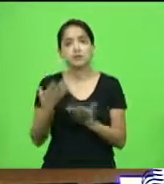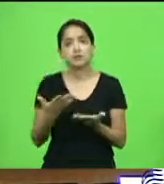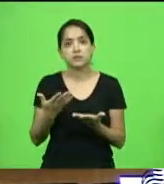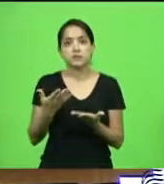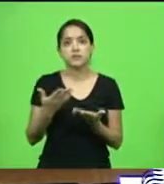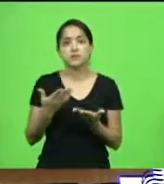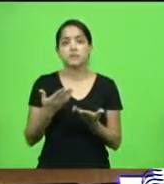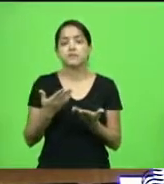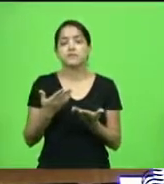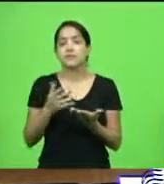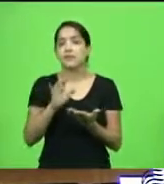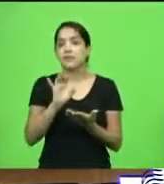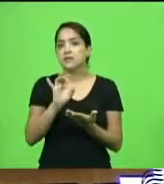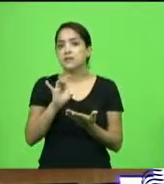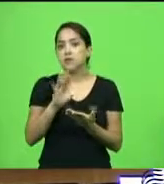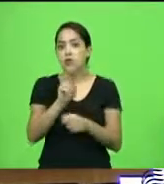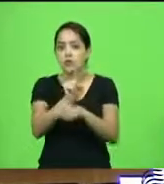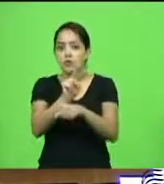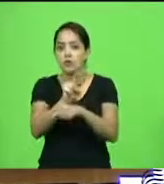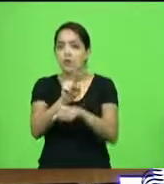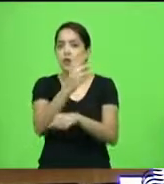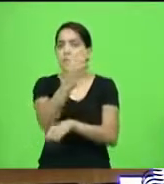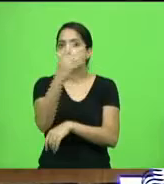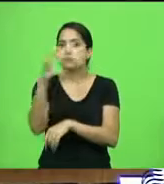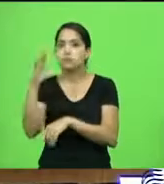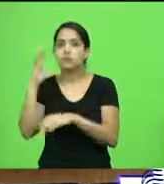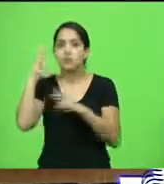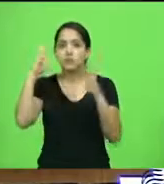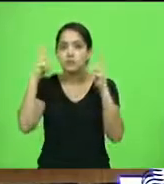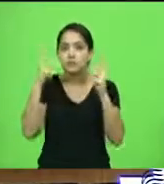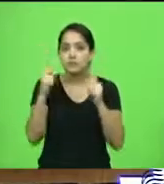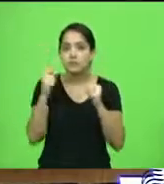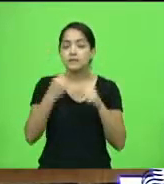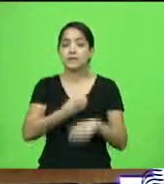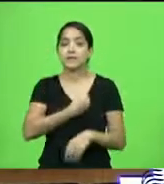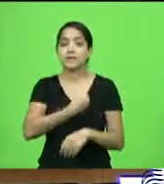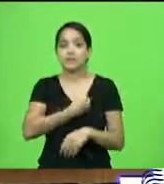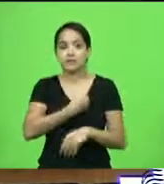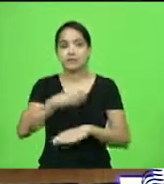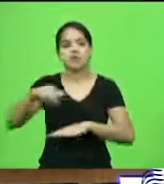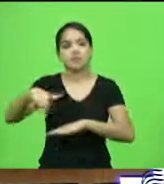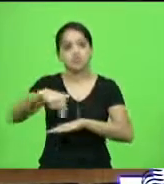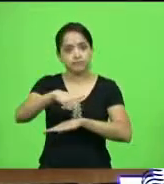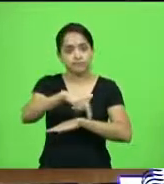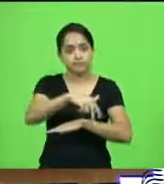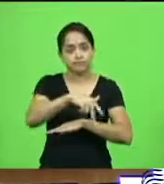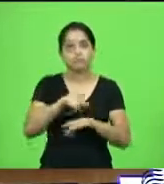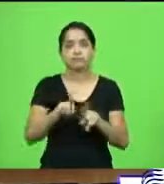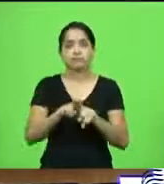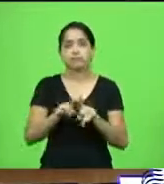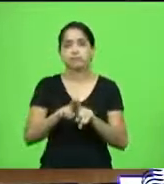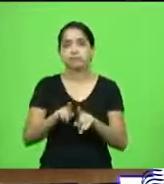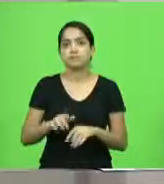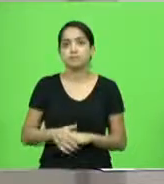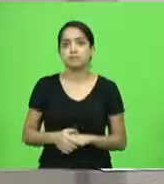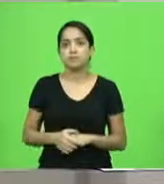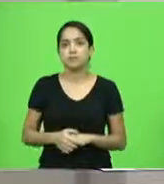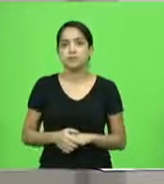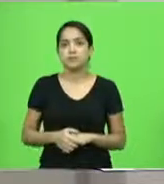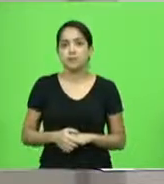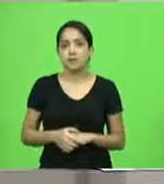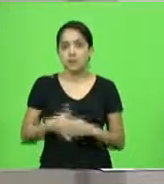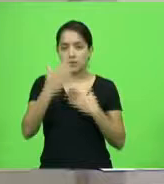questão... E detalhe, não é só de preservar a fauna, é preservar a vida daquele que transita pelas nossas rodovias. Obrigado,